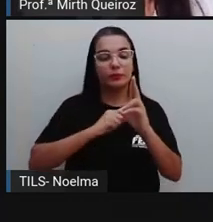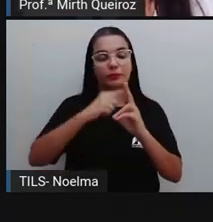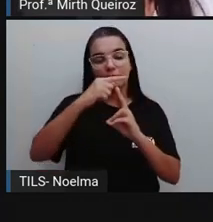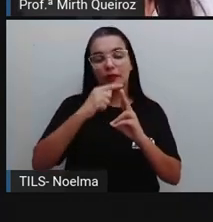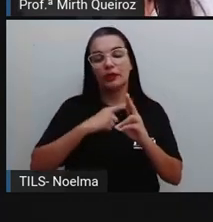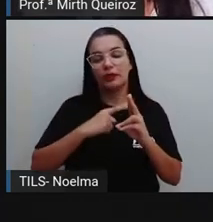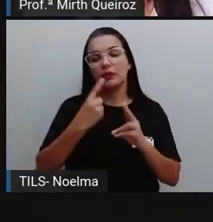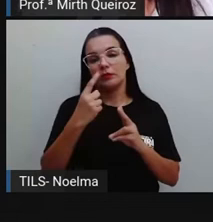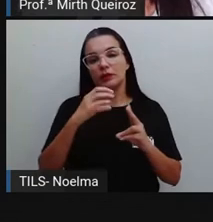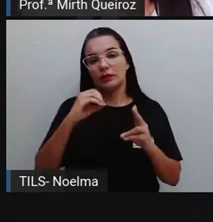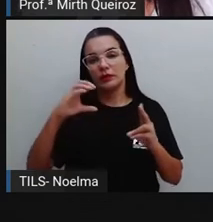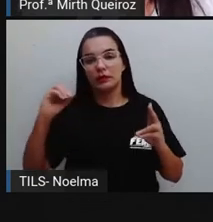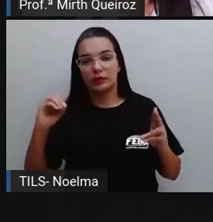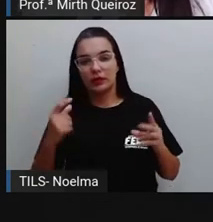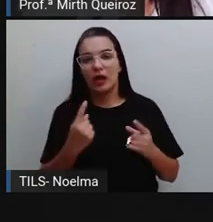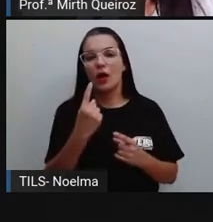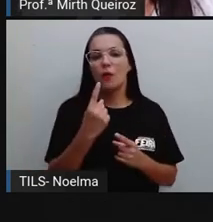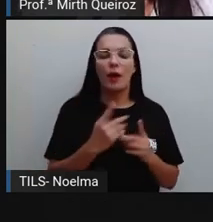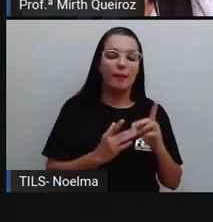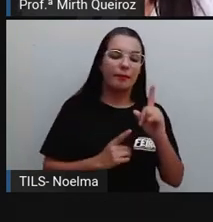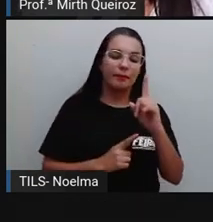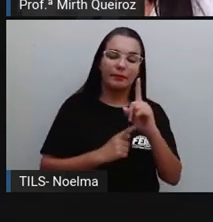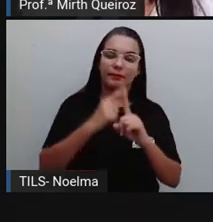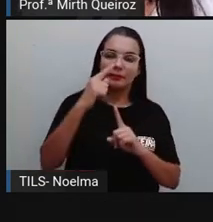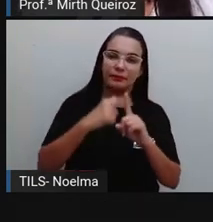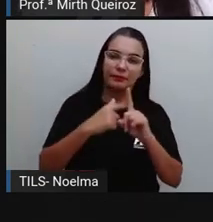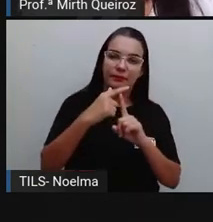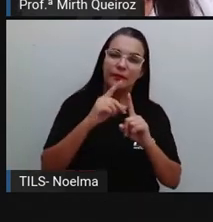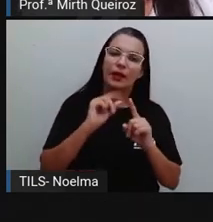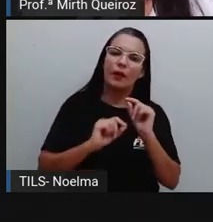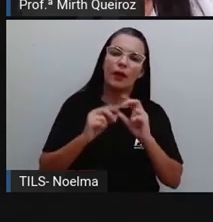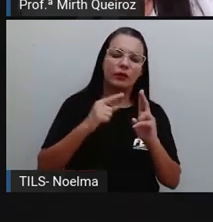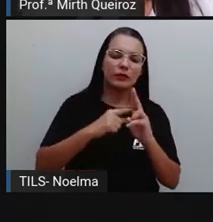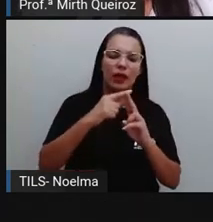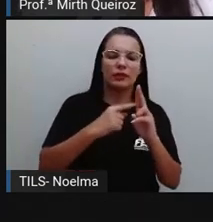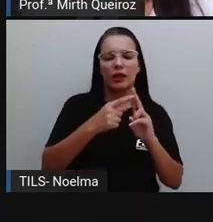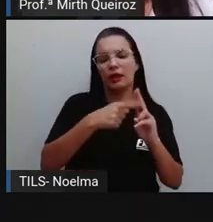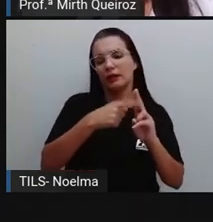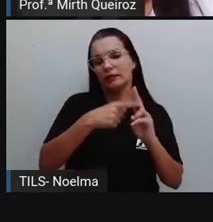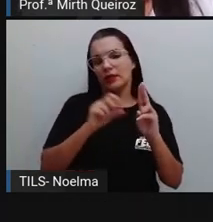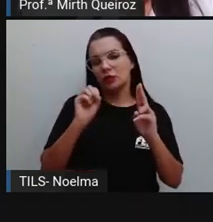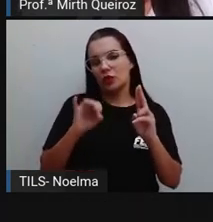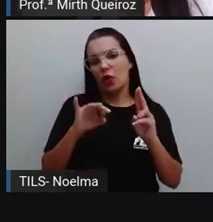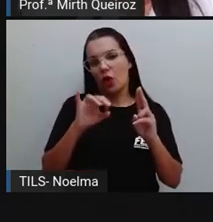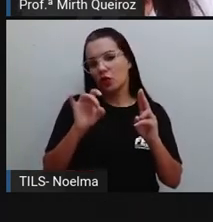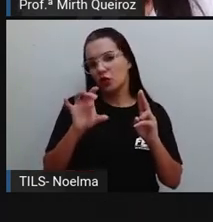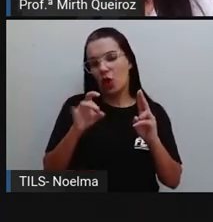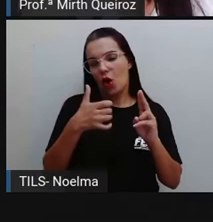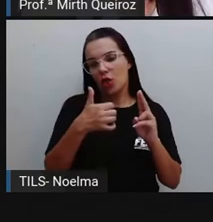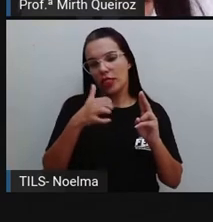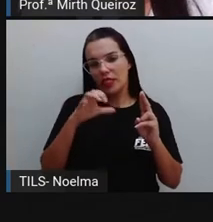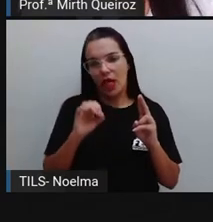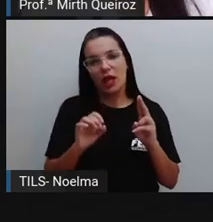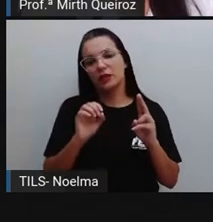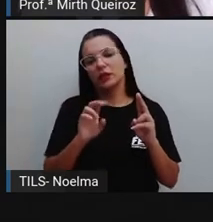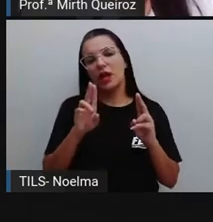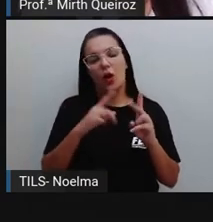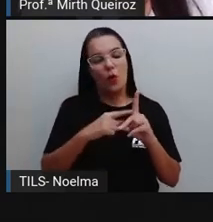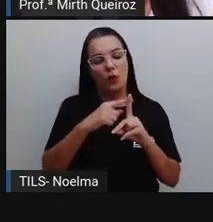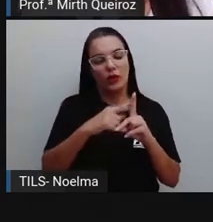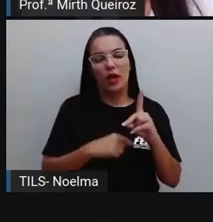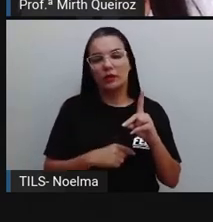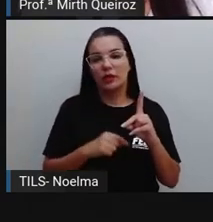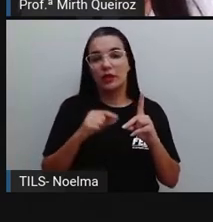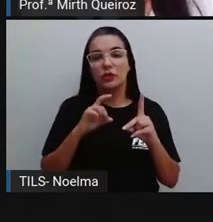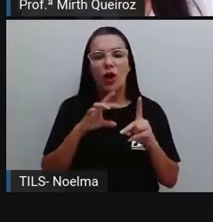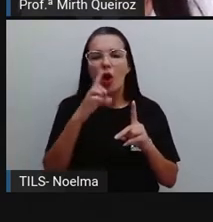centena. A barrinha representa a dezena, que equivale a dez unidades. E o cubinho, perdão,